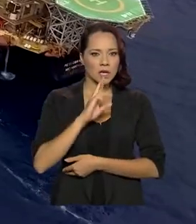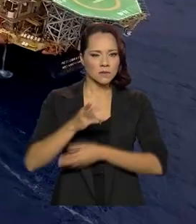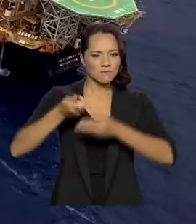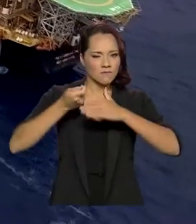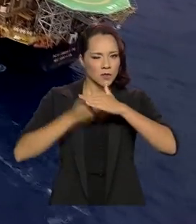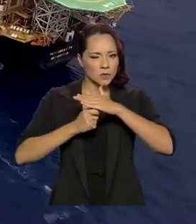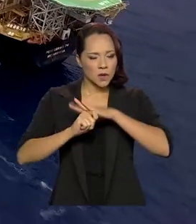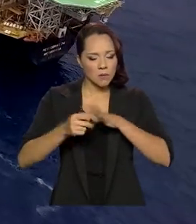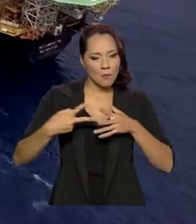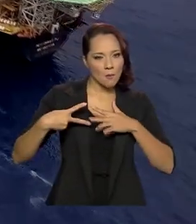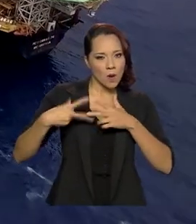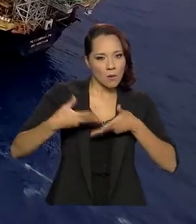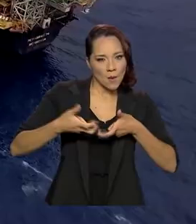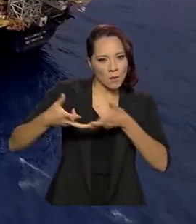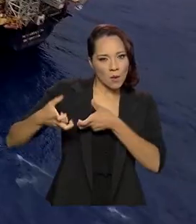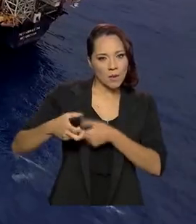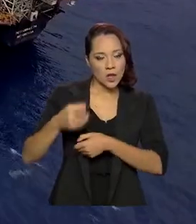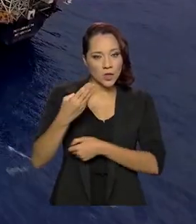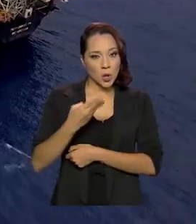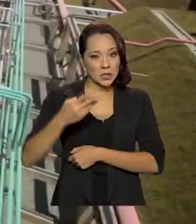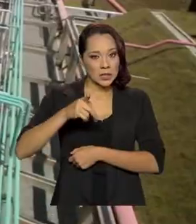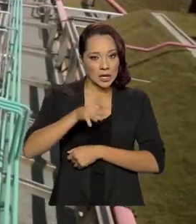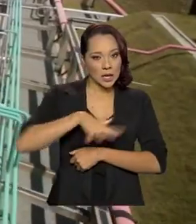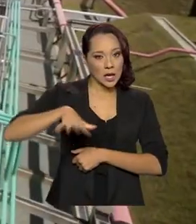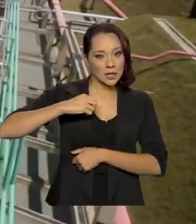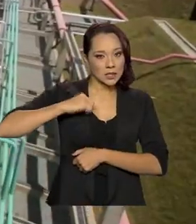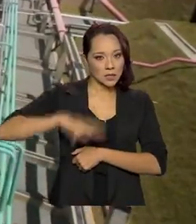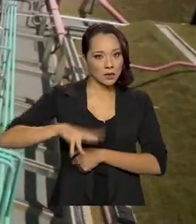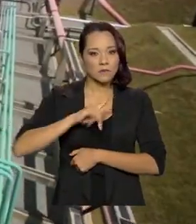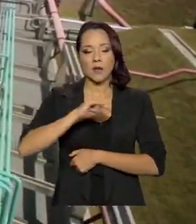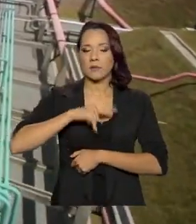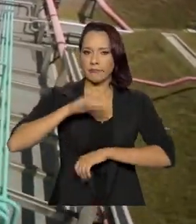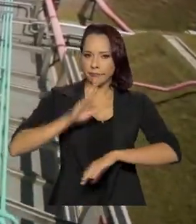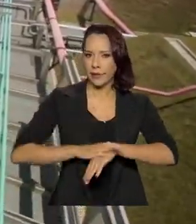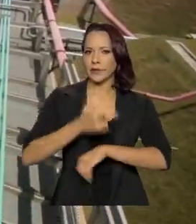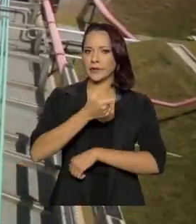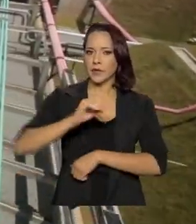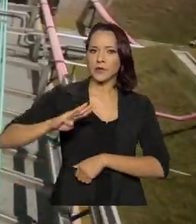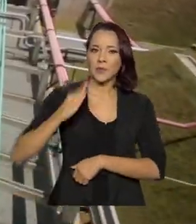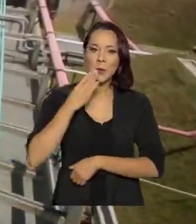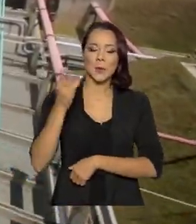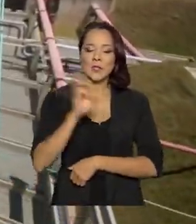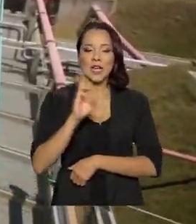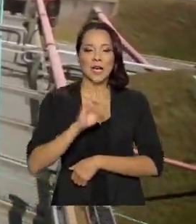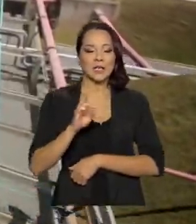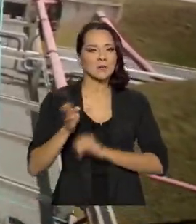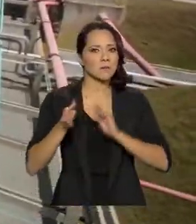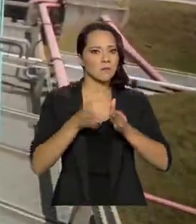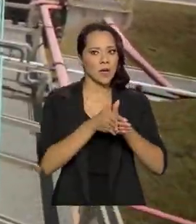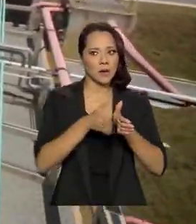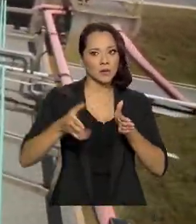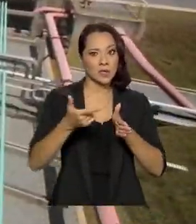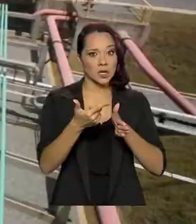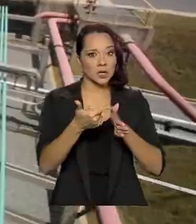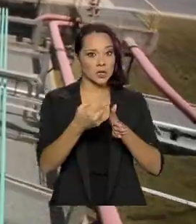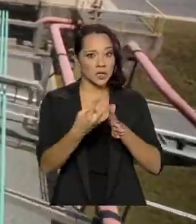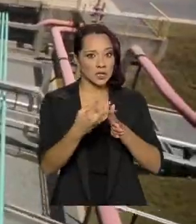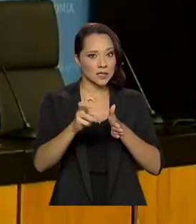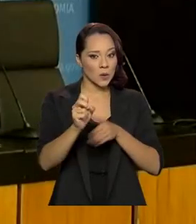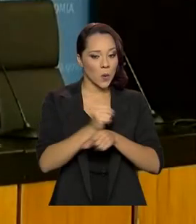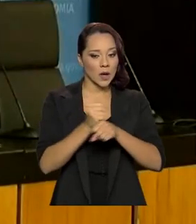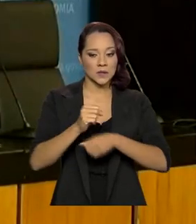exploração de petróleo em dois campos da Bacia de Santos devem passar de 200 bilhões de reais em 35 anos.